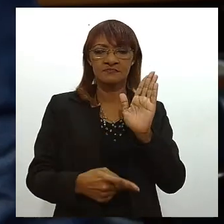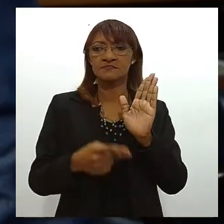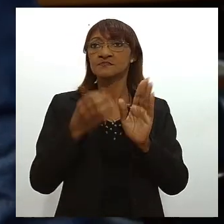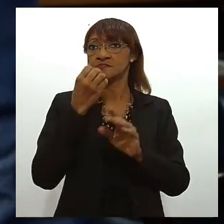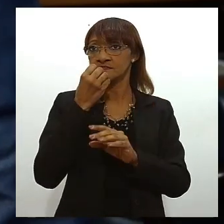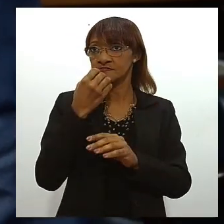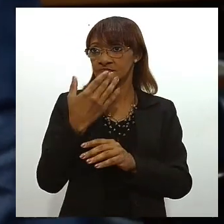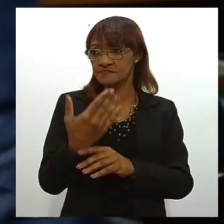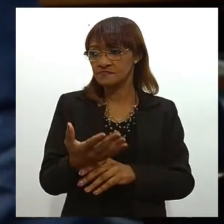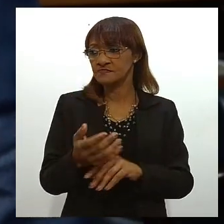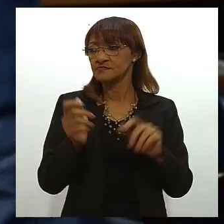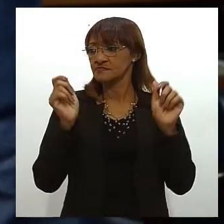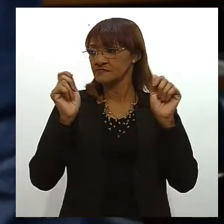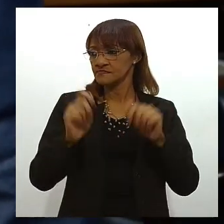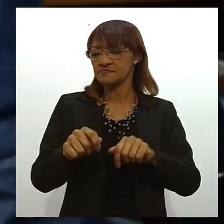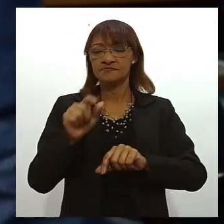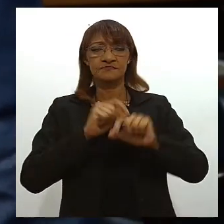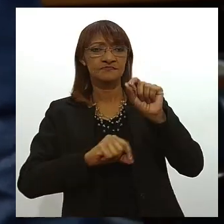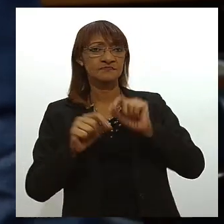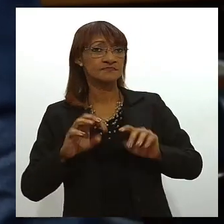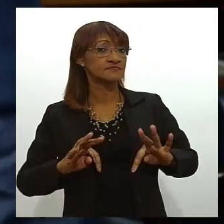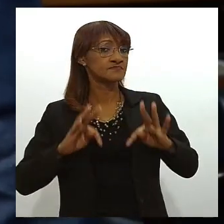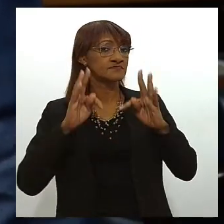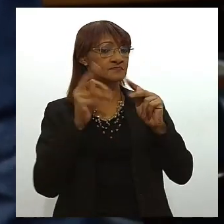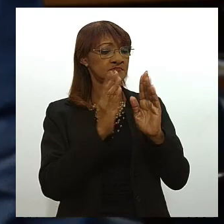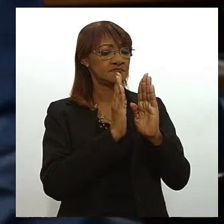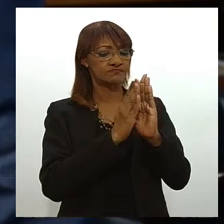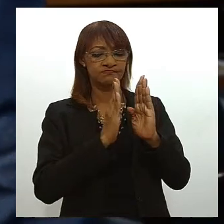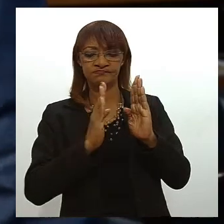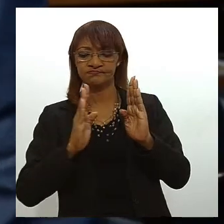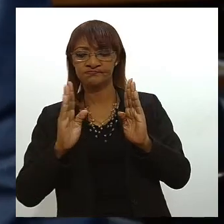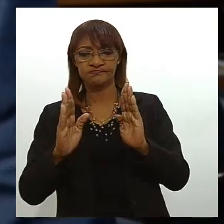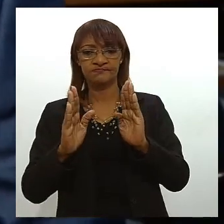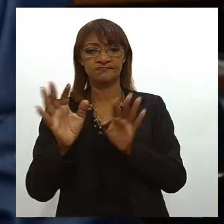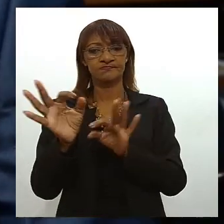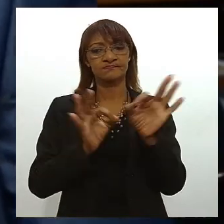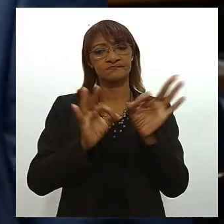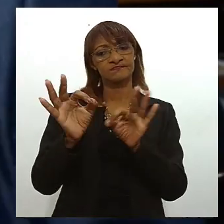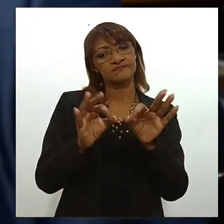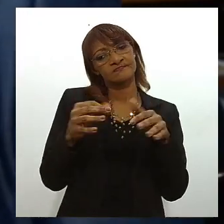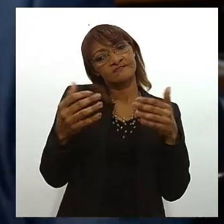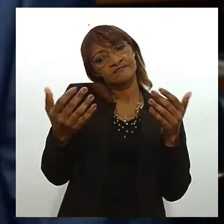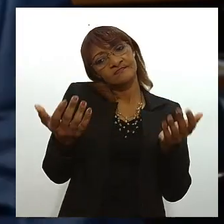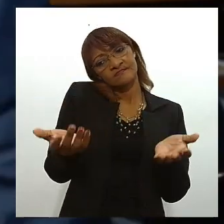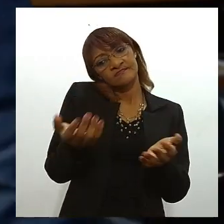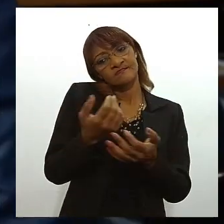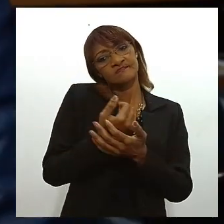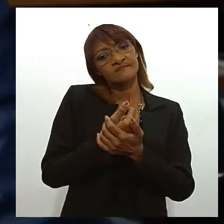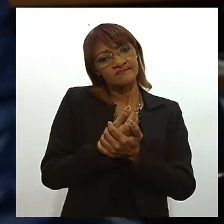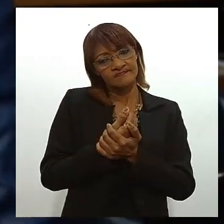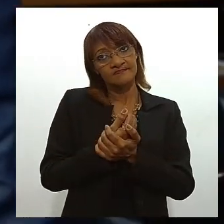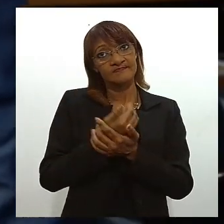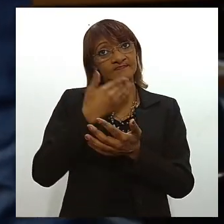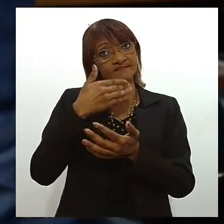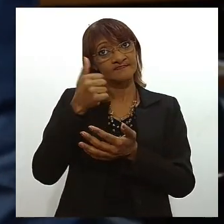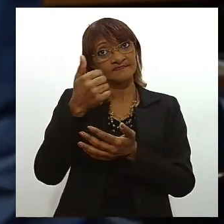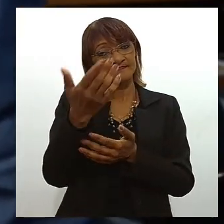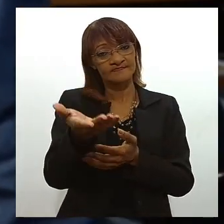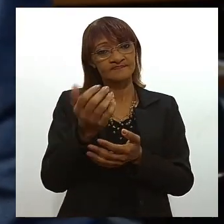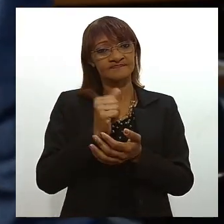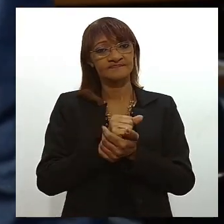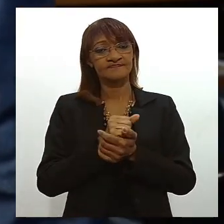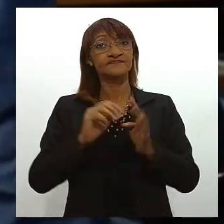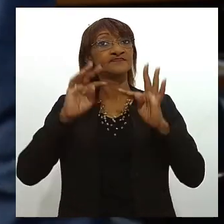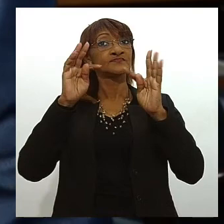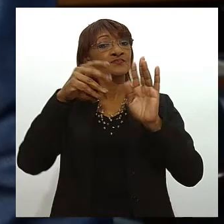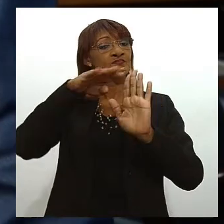o gasto público porque todas as etapas já estarão mapeadas e delimitados os desafios então todo o